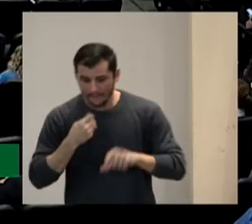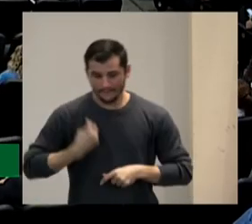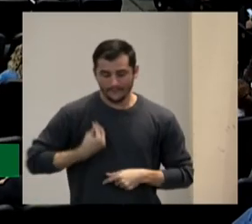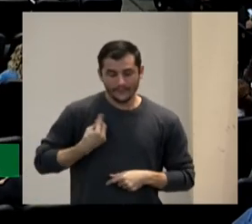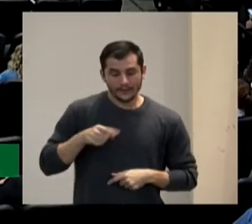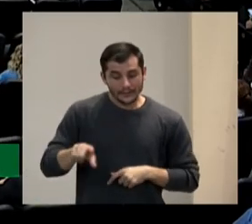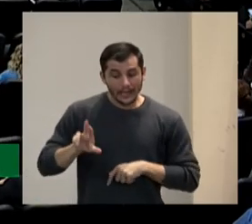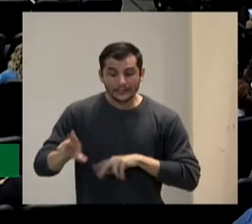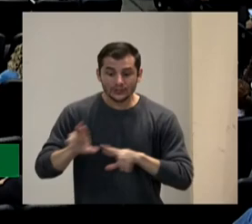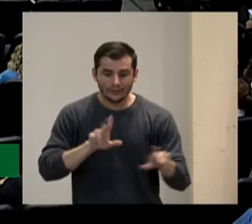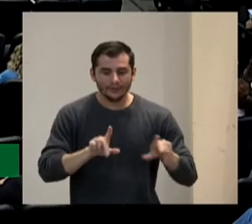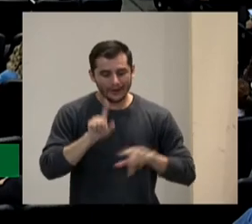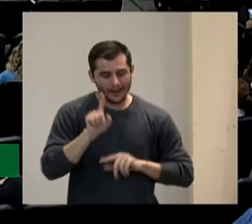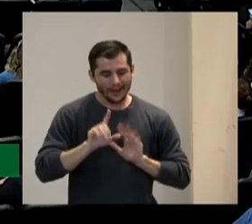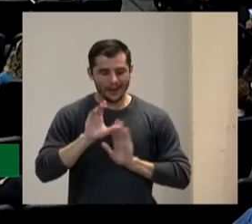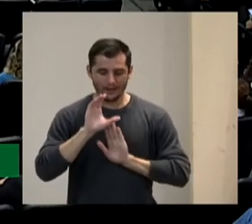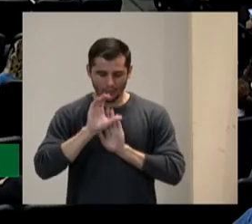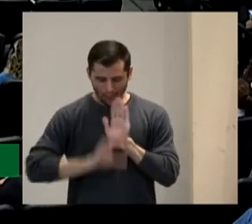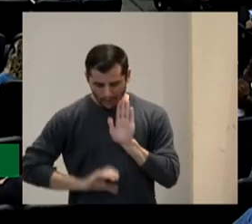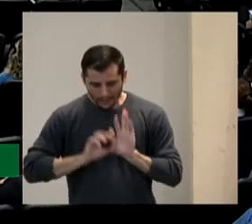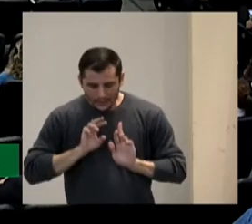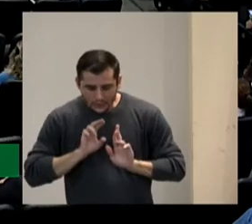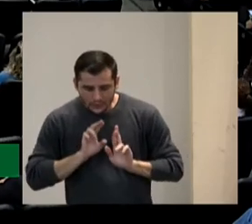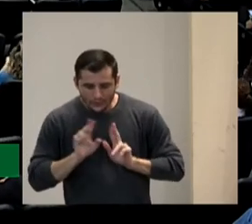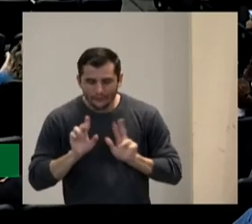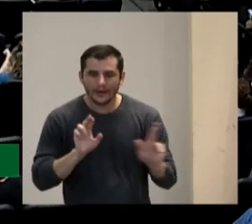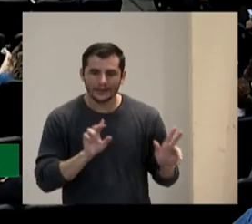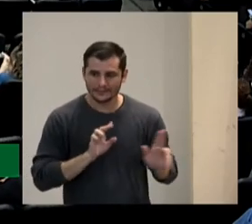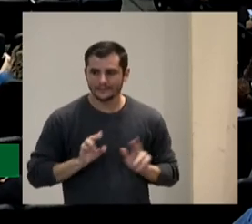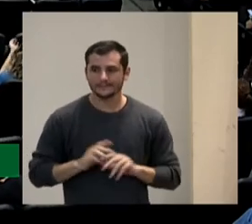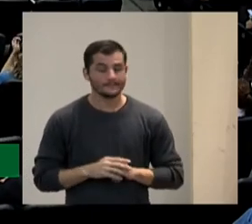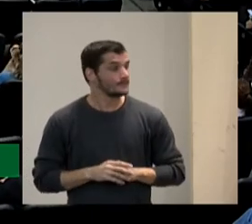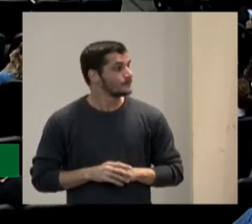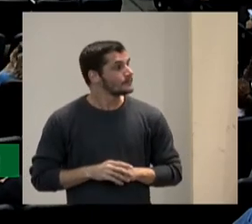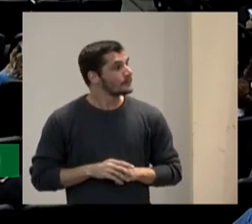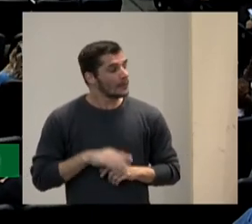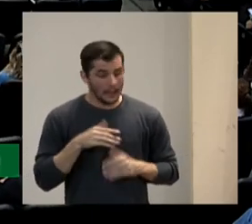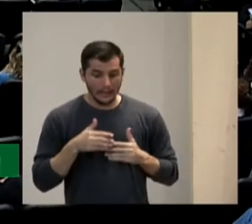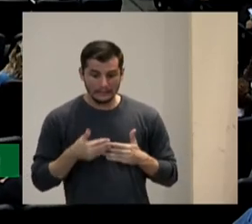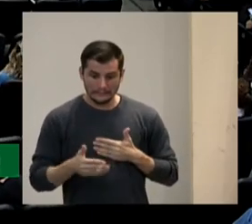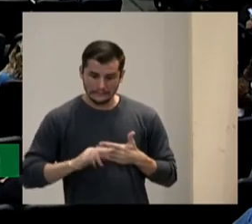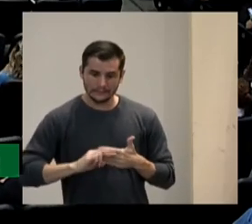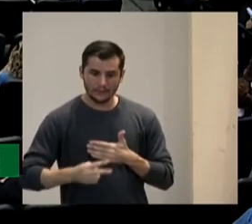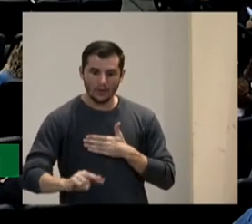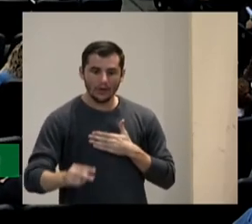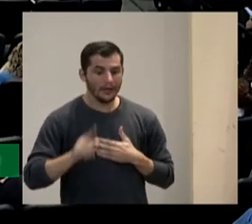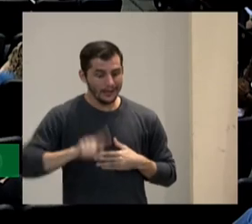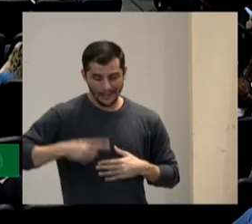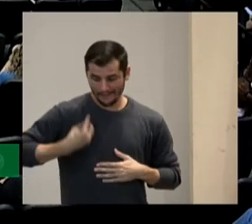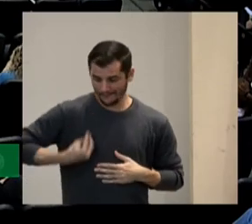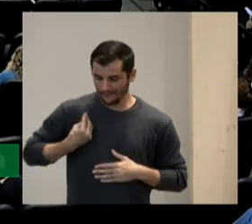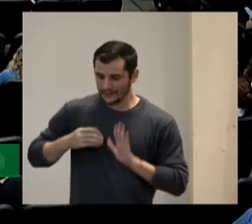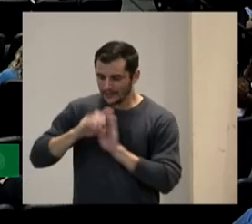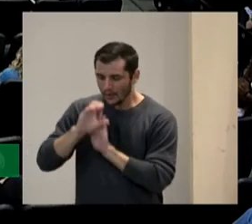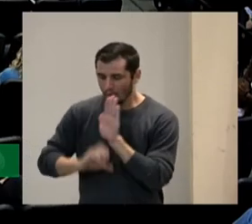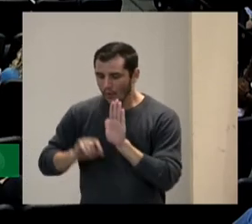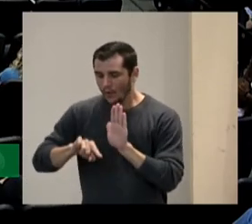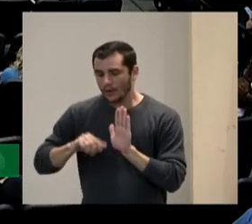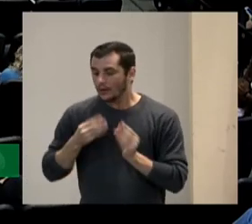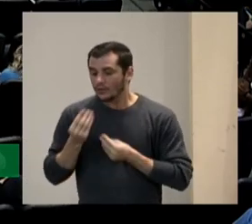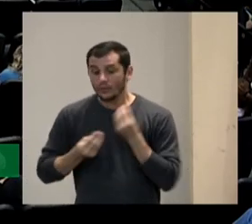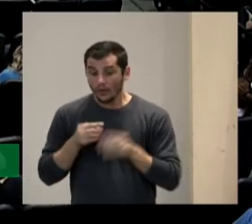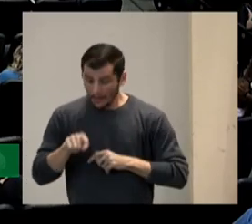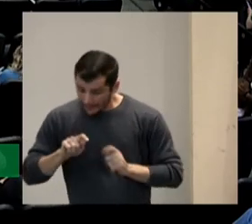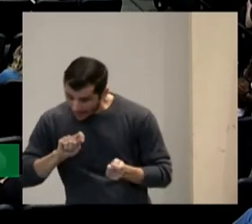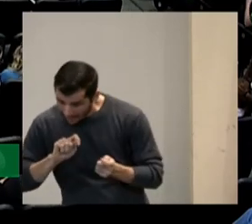diferenciação curricular consequentemente e aqui vem a diferença o currículum não seria